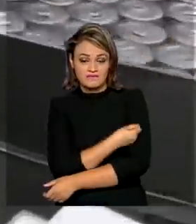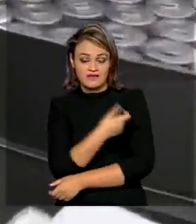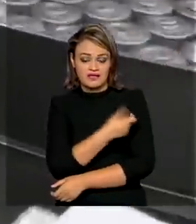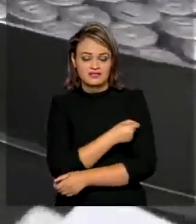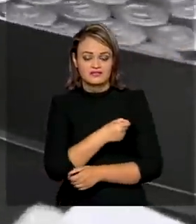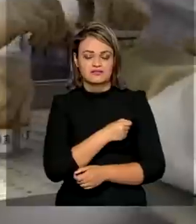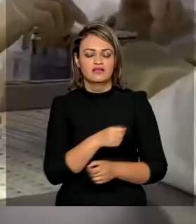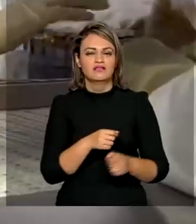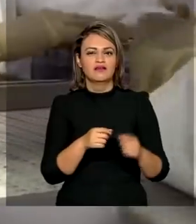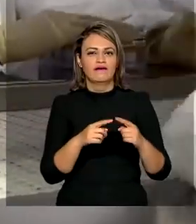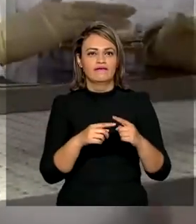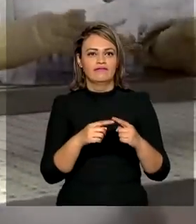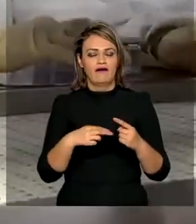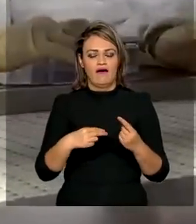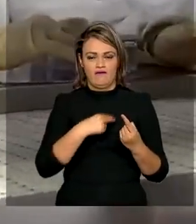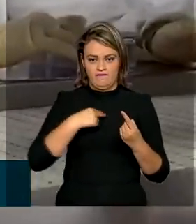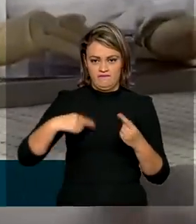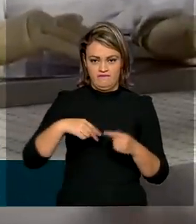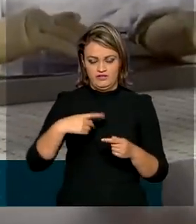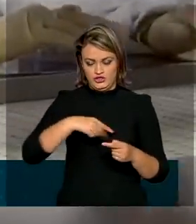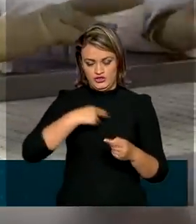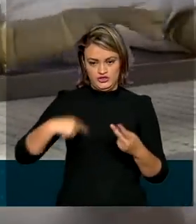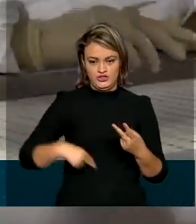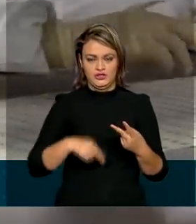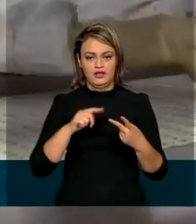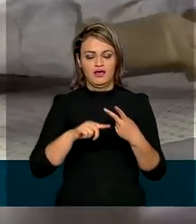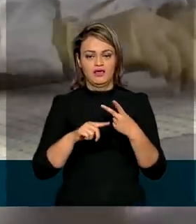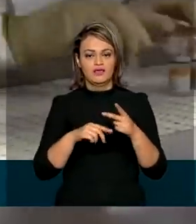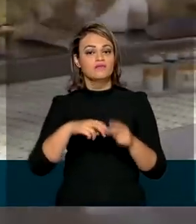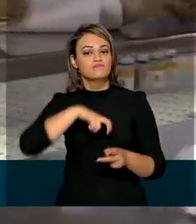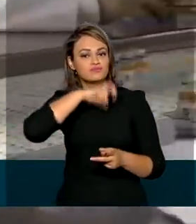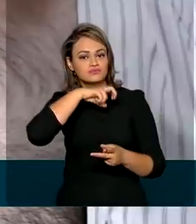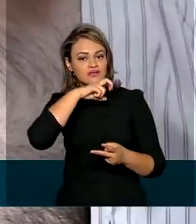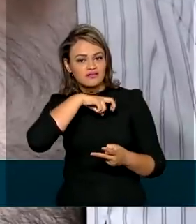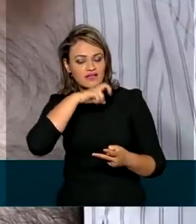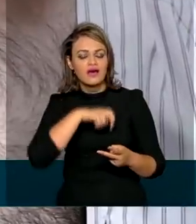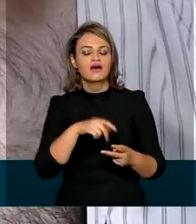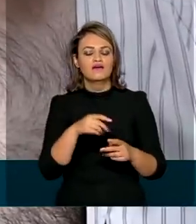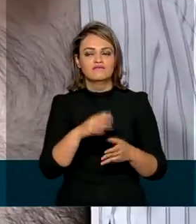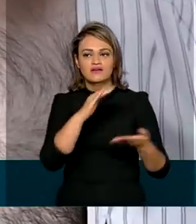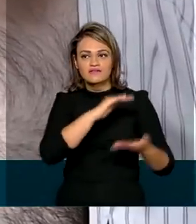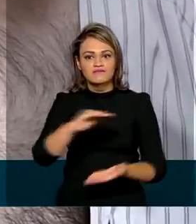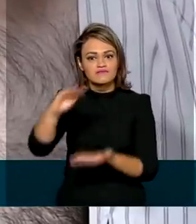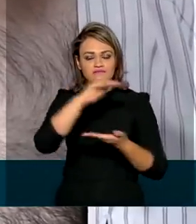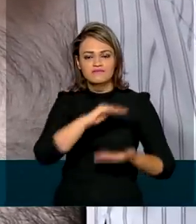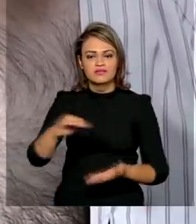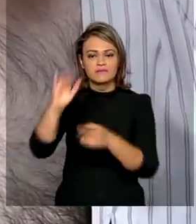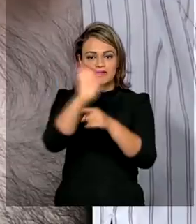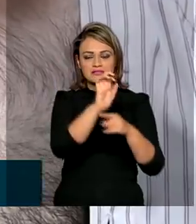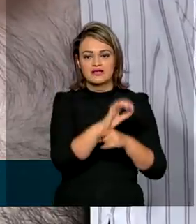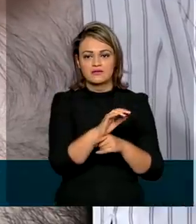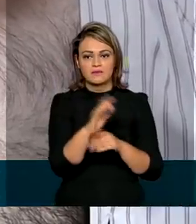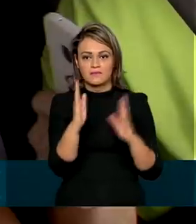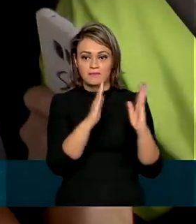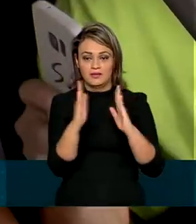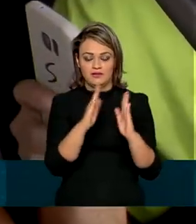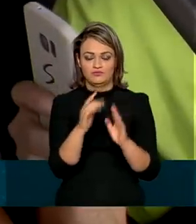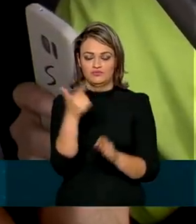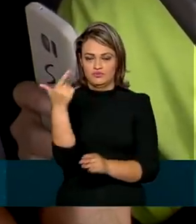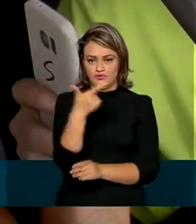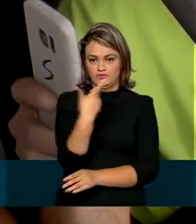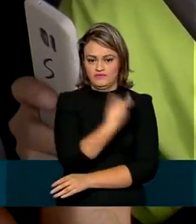Coronavac e Butantan seguirão para os 12 estados que precisam normalizar a aplicação da segunda dose do imunizante.